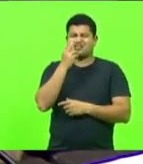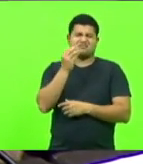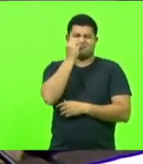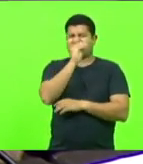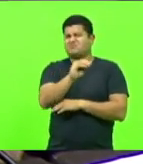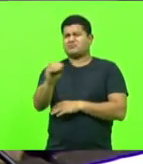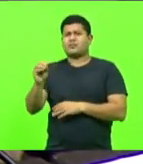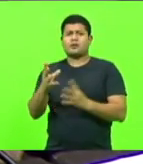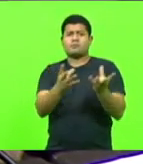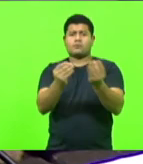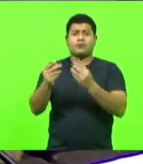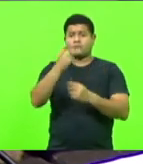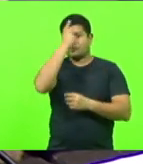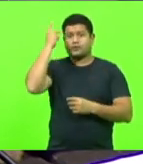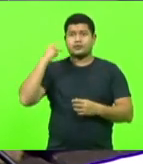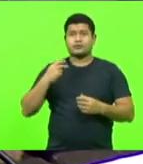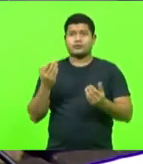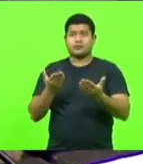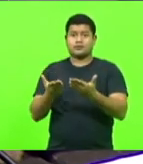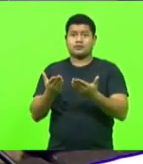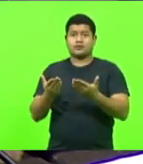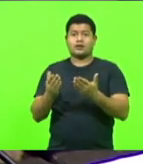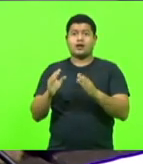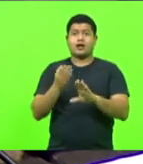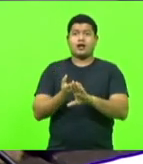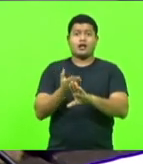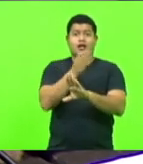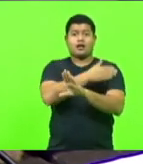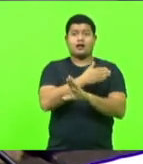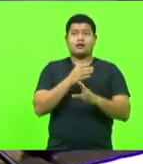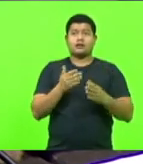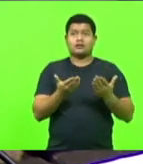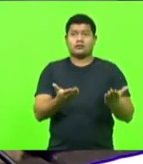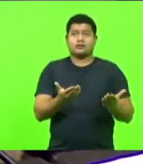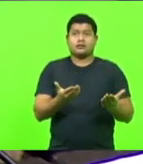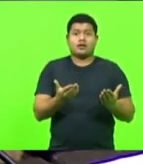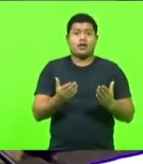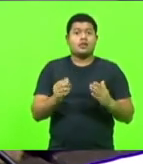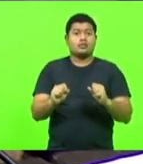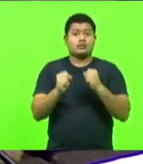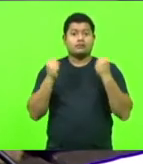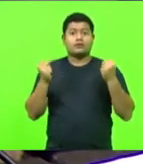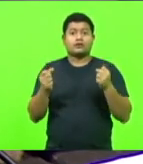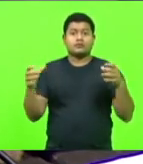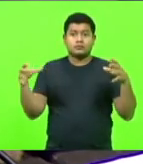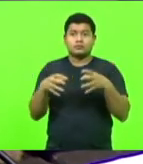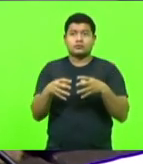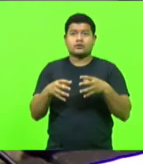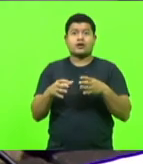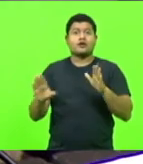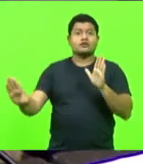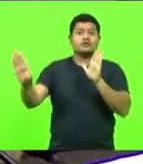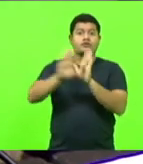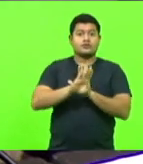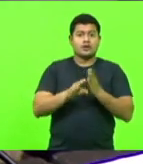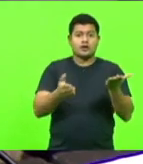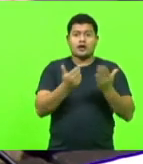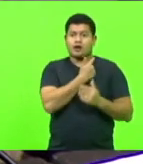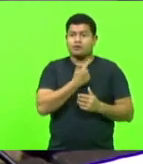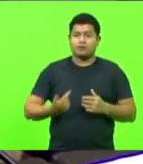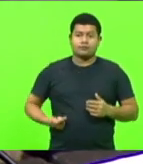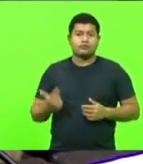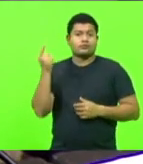pessoas que, quando estão fora do governo, defendem a diminuição do Estado quando chegam no governo. Alguma coisa